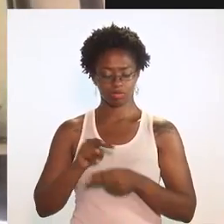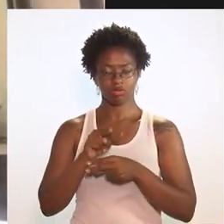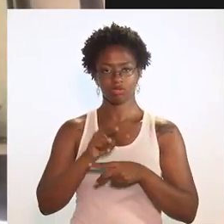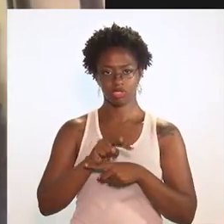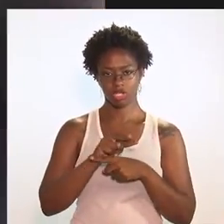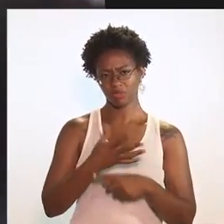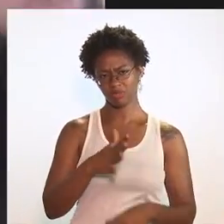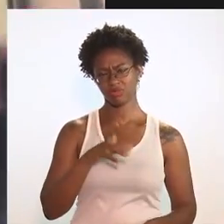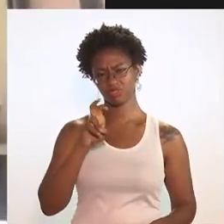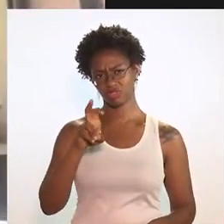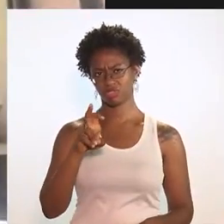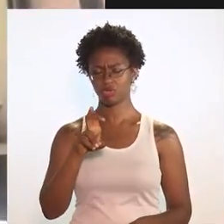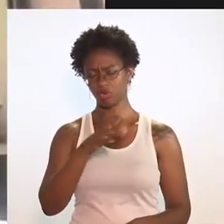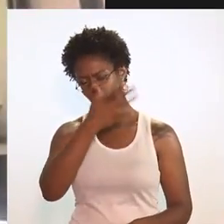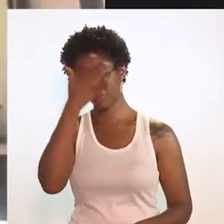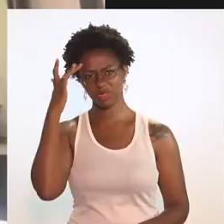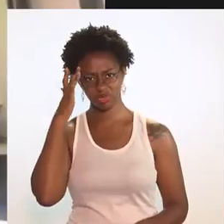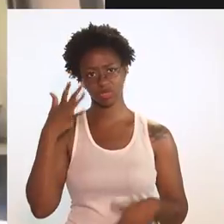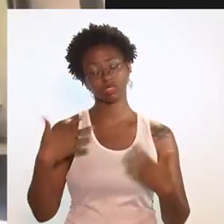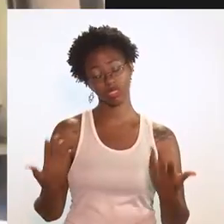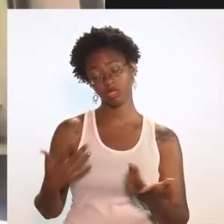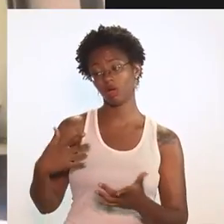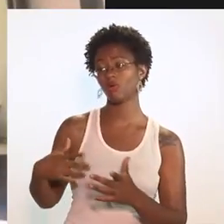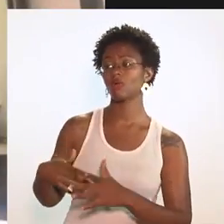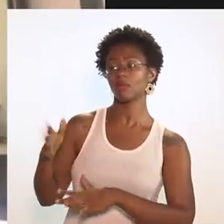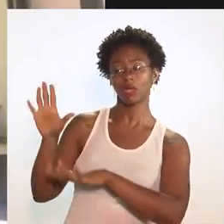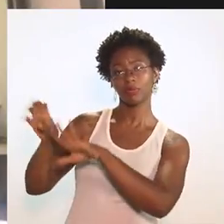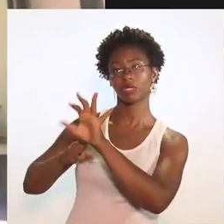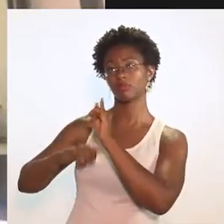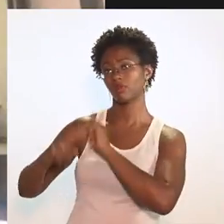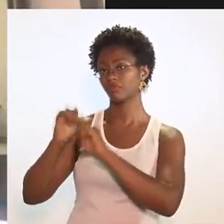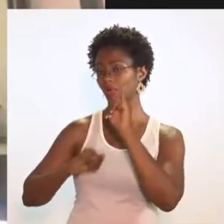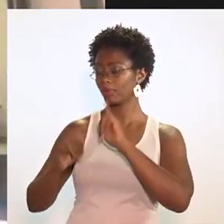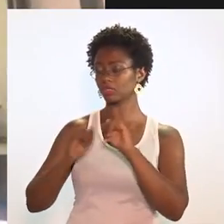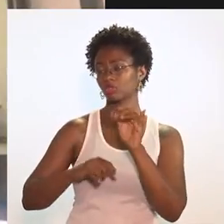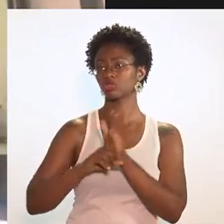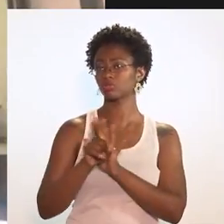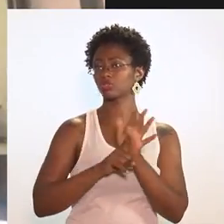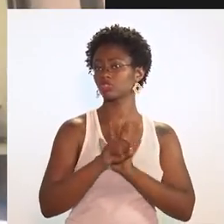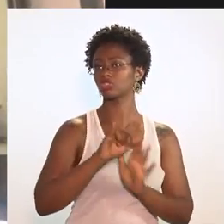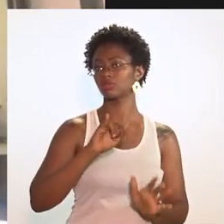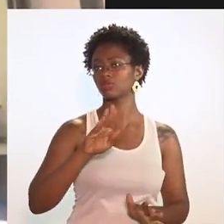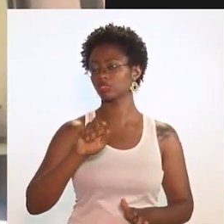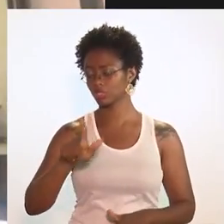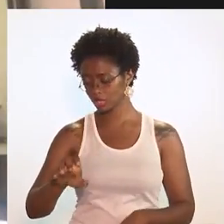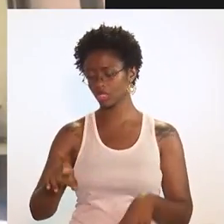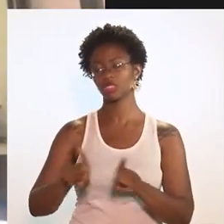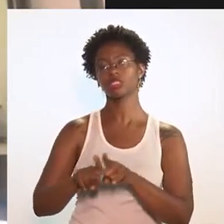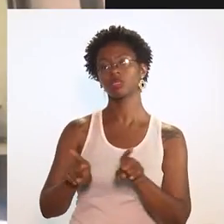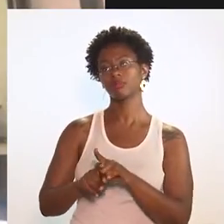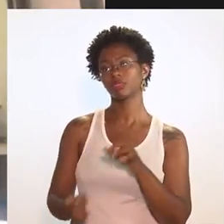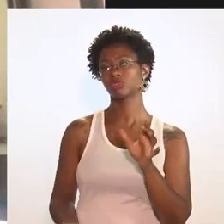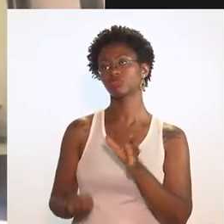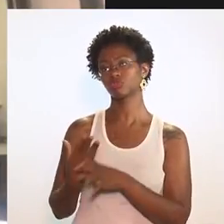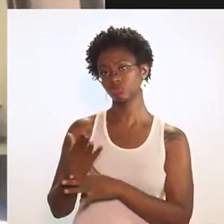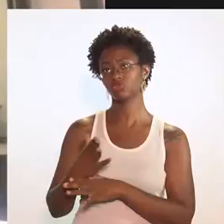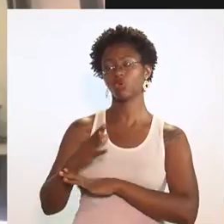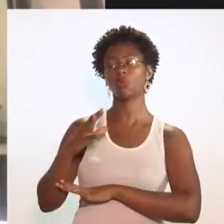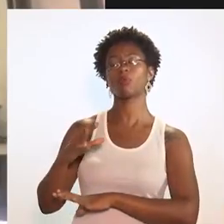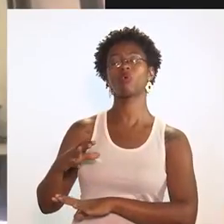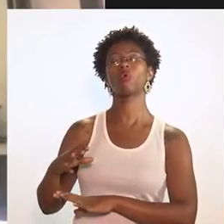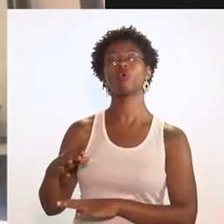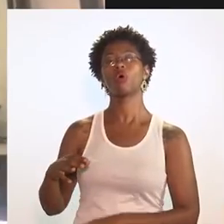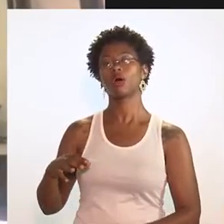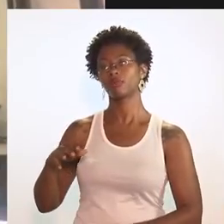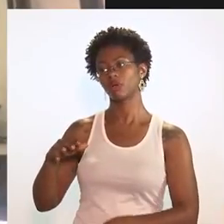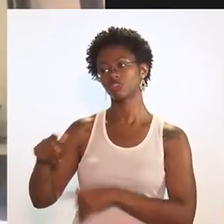dados da saúde com os dados do médico que nós tínhamos, o Geração Prateada virou um programa desse governo, virou um programa que pudesse